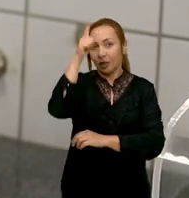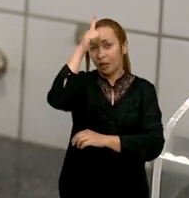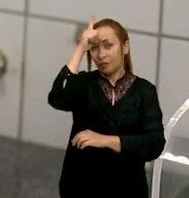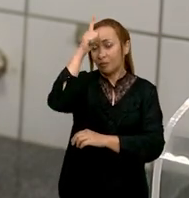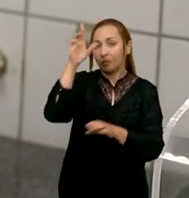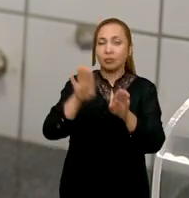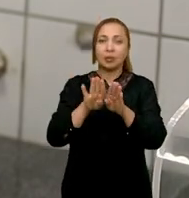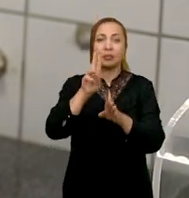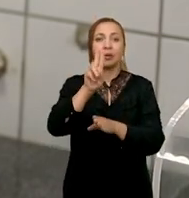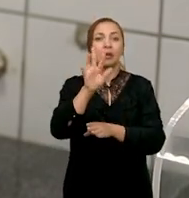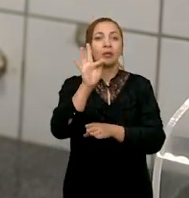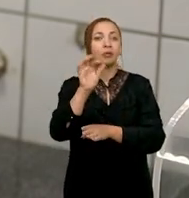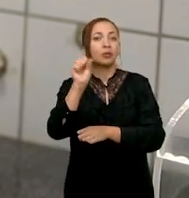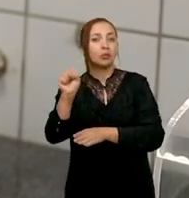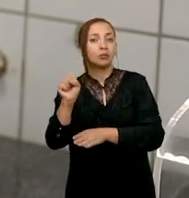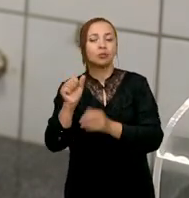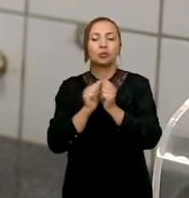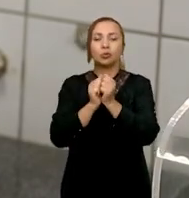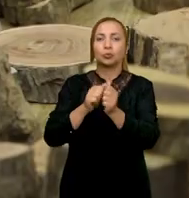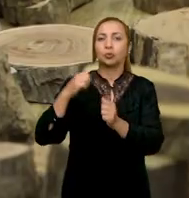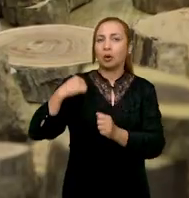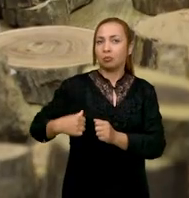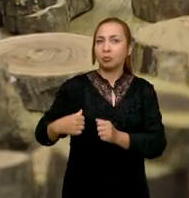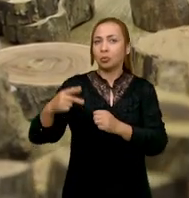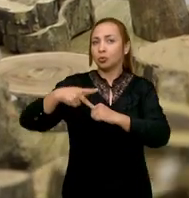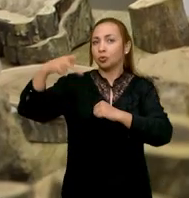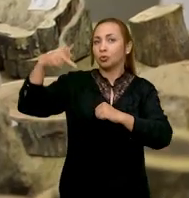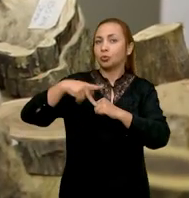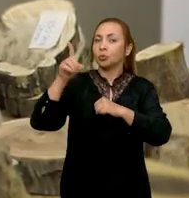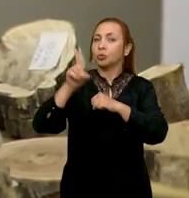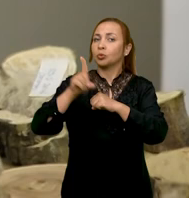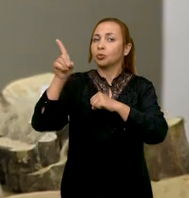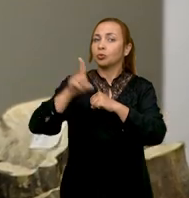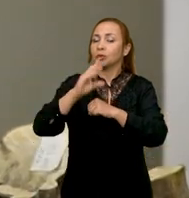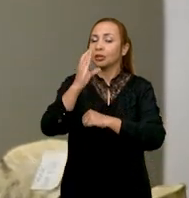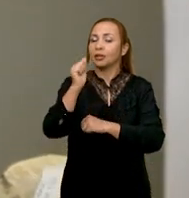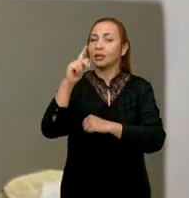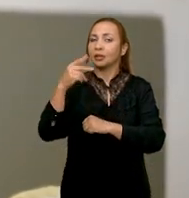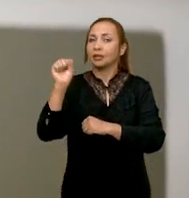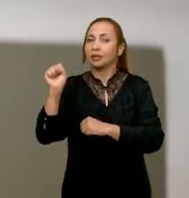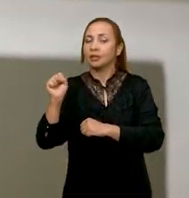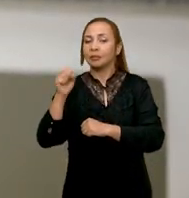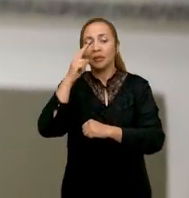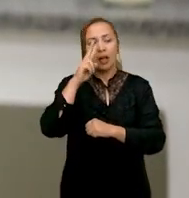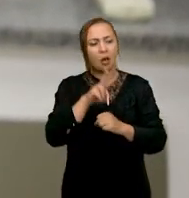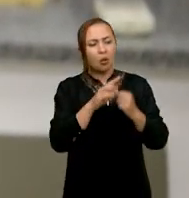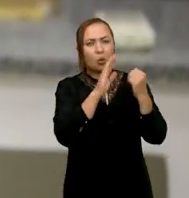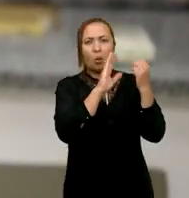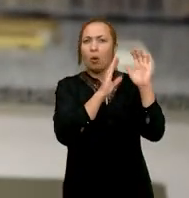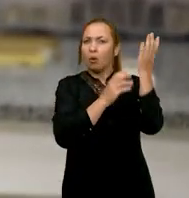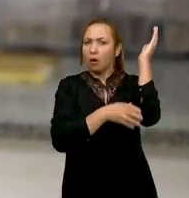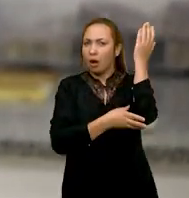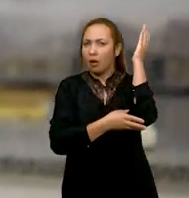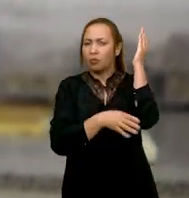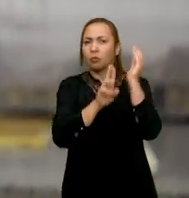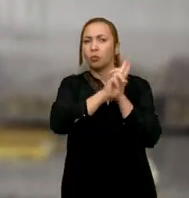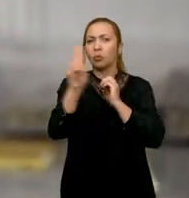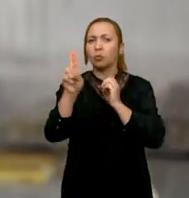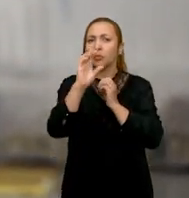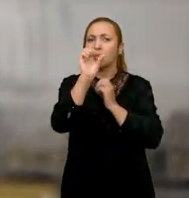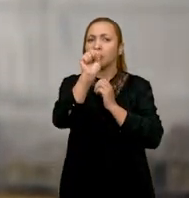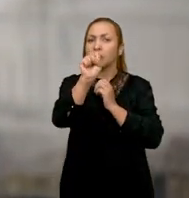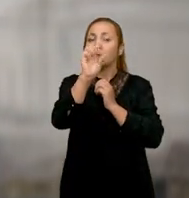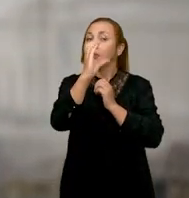UFIS, através de uma bolsa de pós-doutorado da CAPES. Nessa pesquisa, nós analisamos uma espécie de cedro, que é a cedrela odorata,